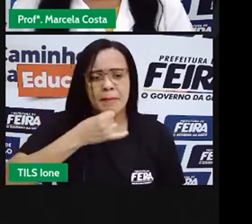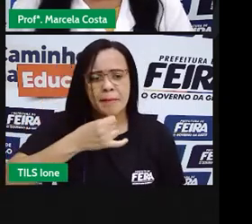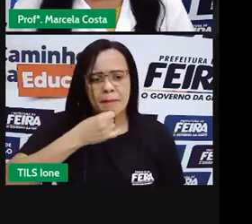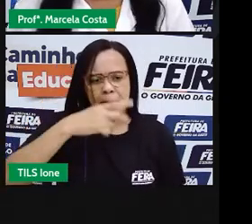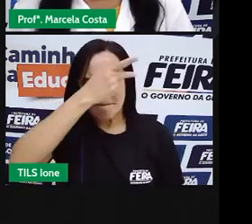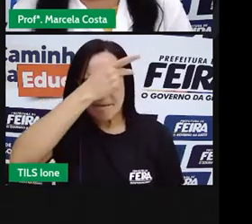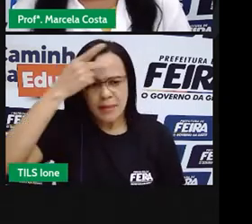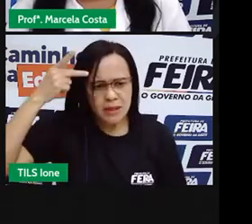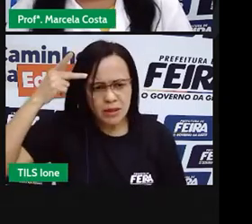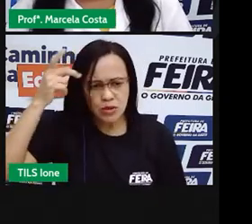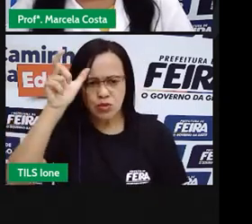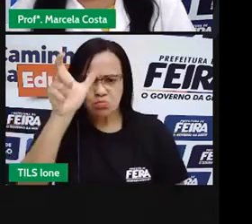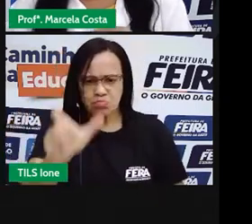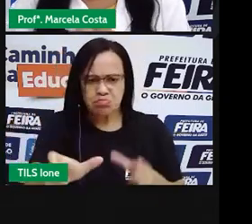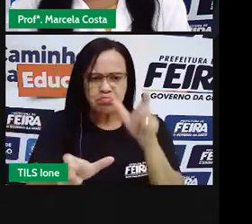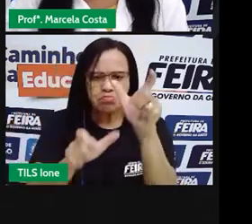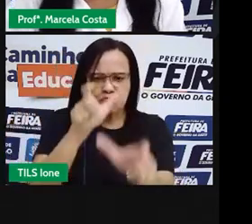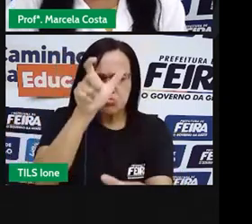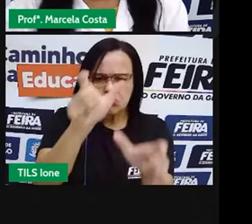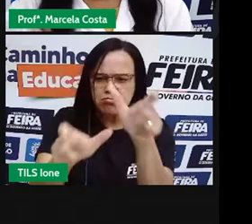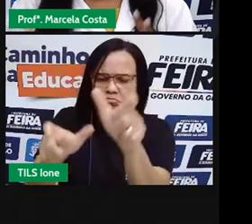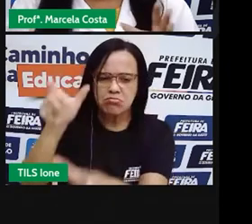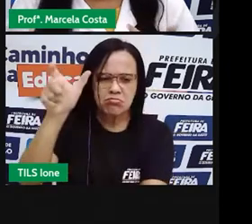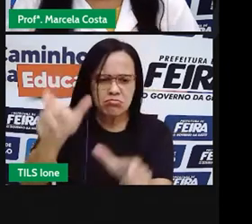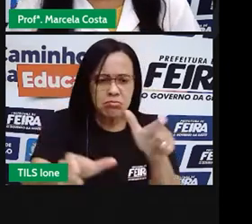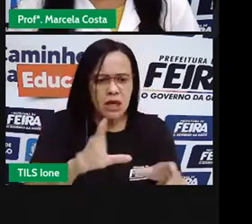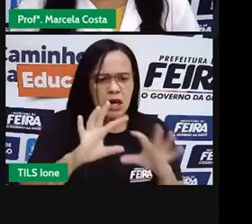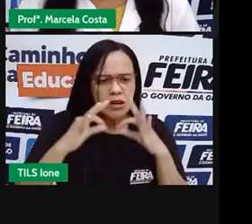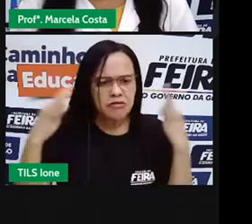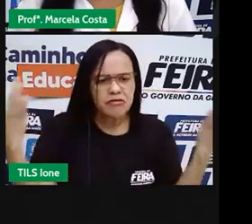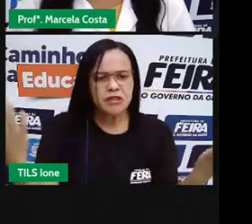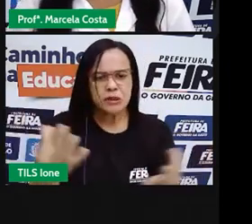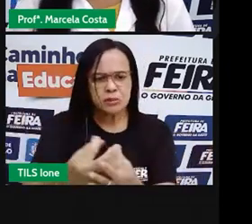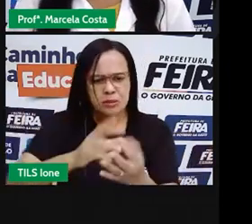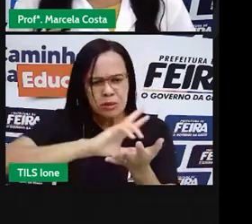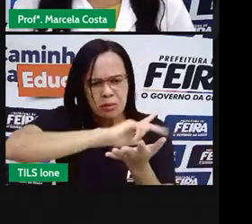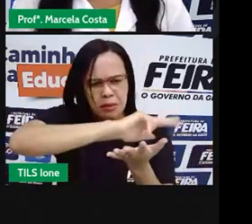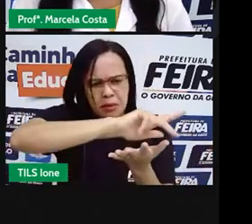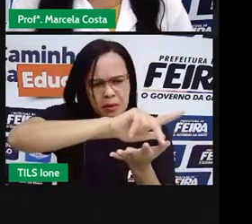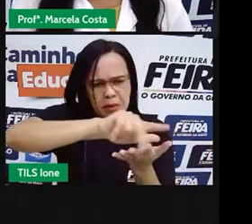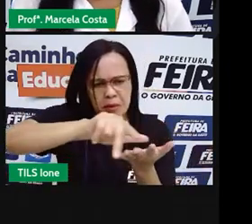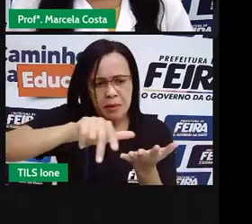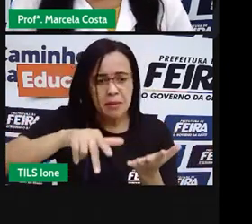com um colega, com um primo, com pessoas diferentes, que têm